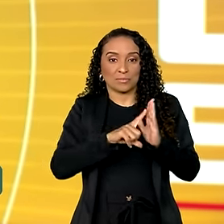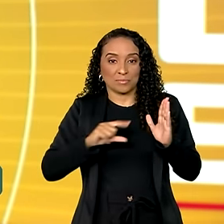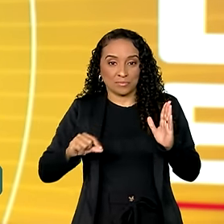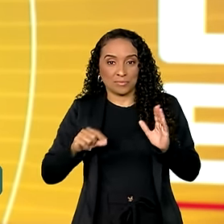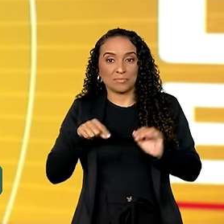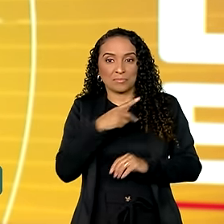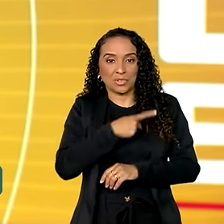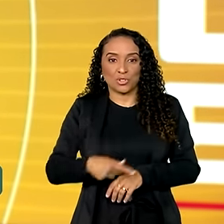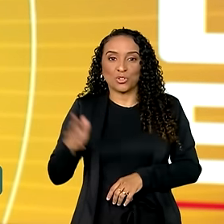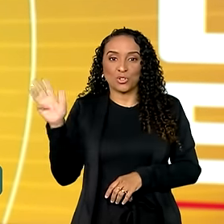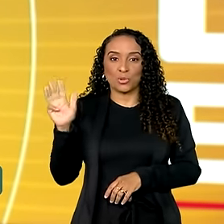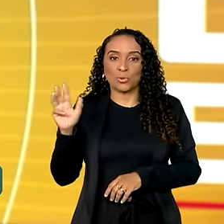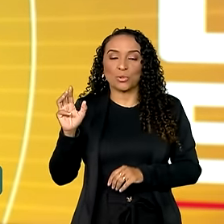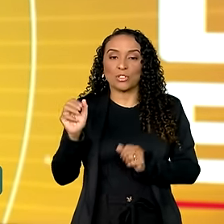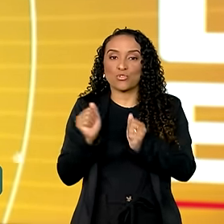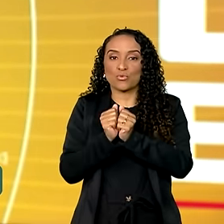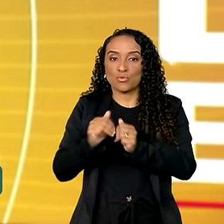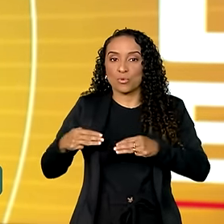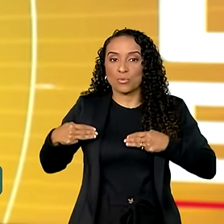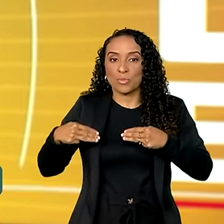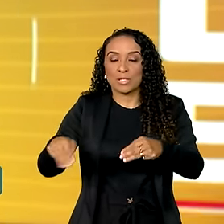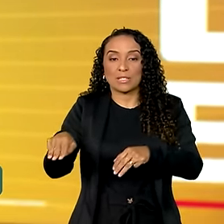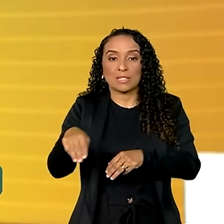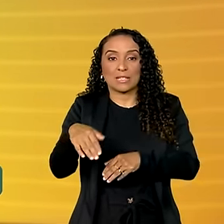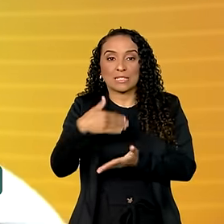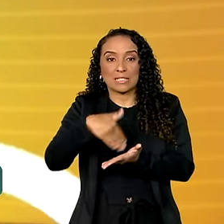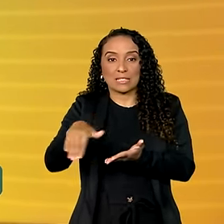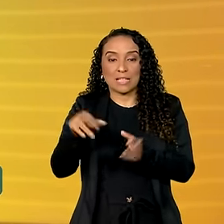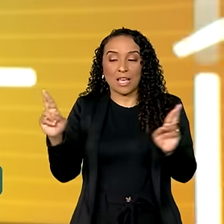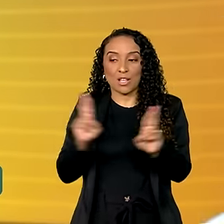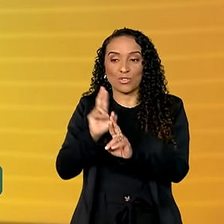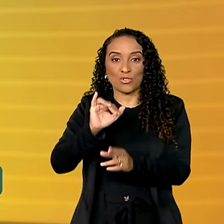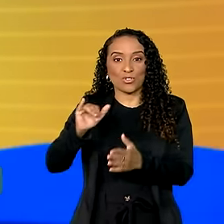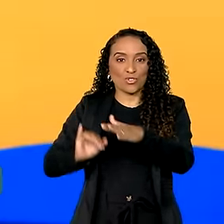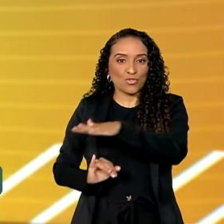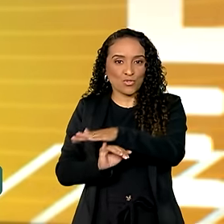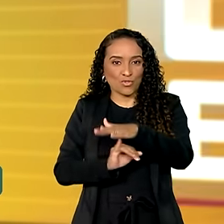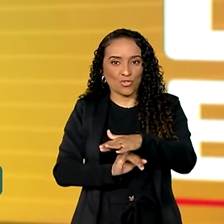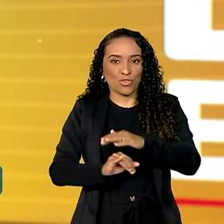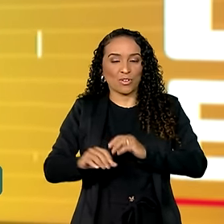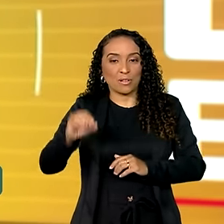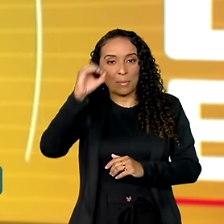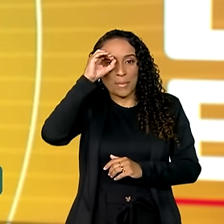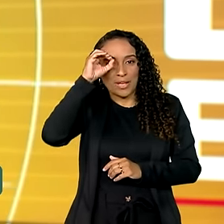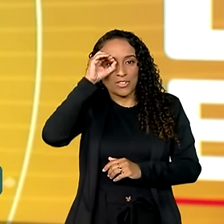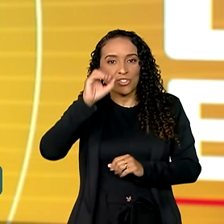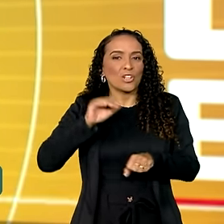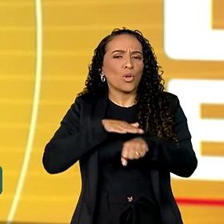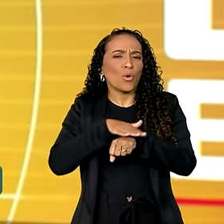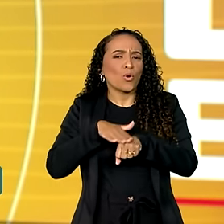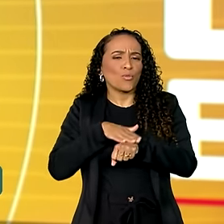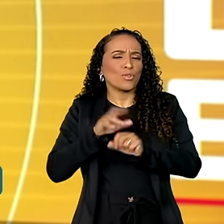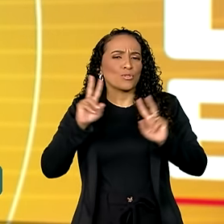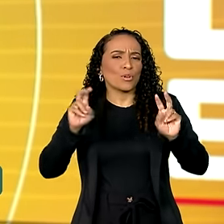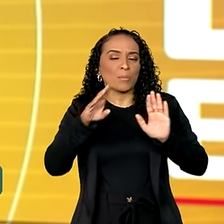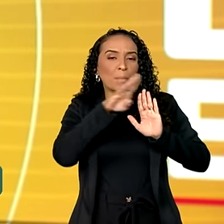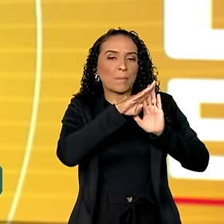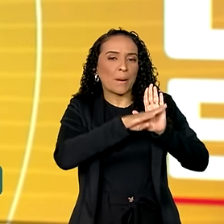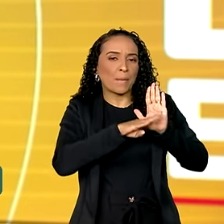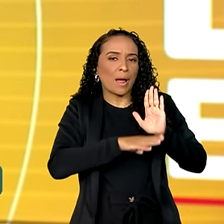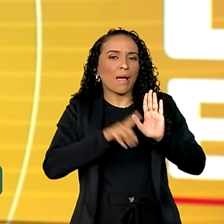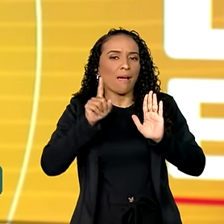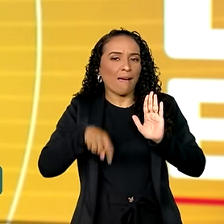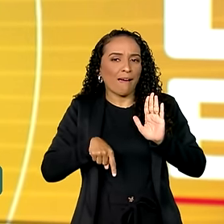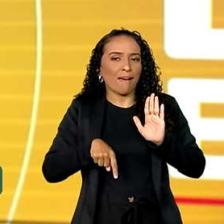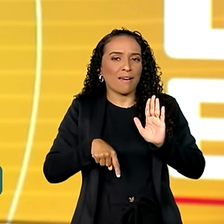Palácio do Alvorado, o presidente Lula e o ministro da Secretaria de Relações Institucionais, Alexandre Padilha, conversaram sobre as pautas